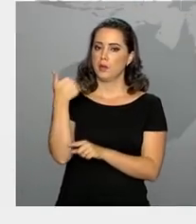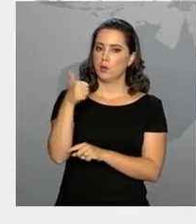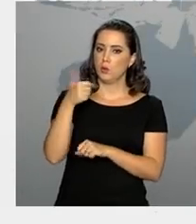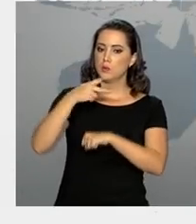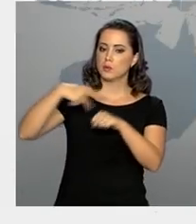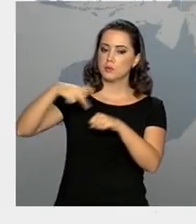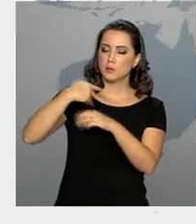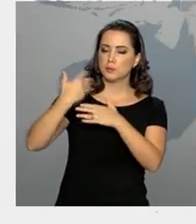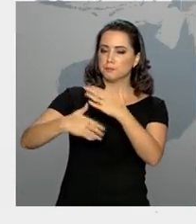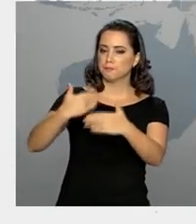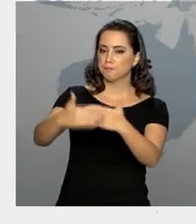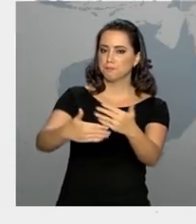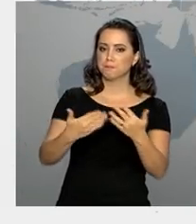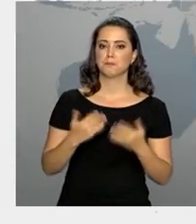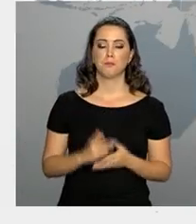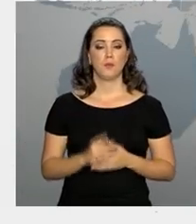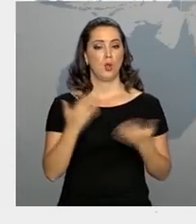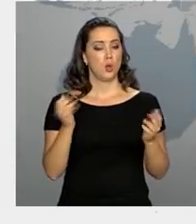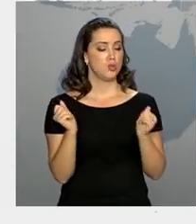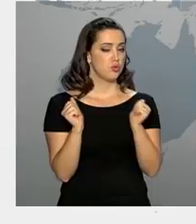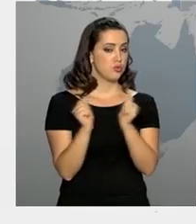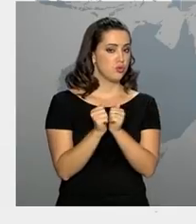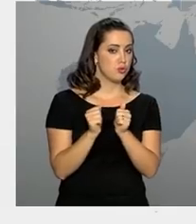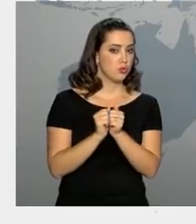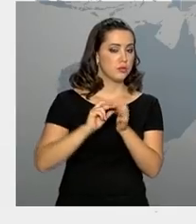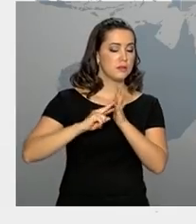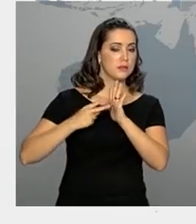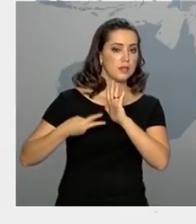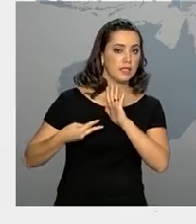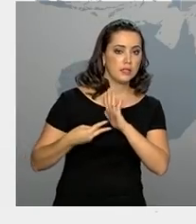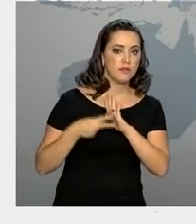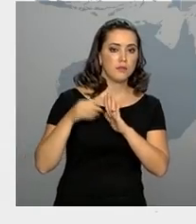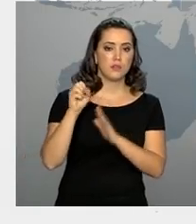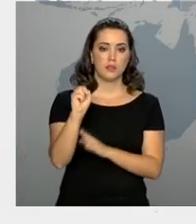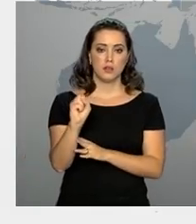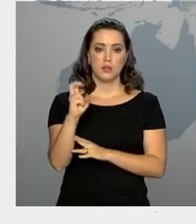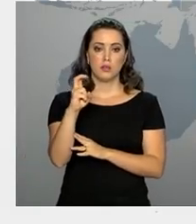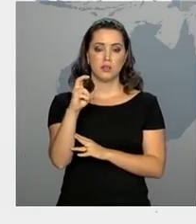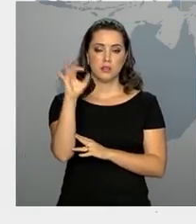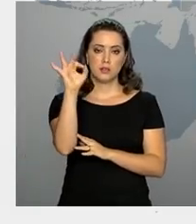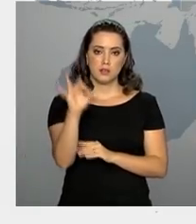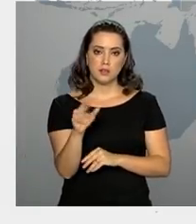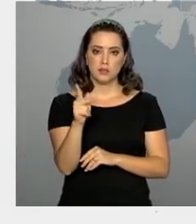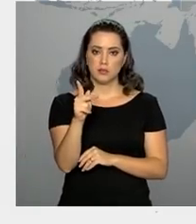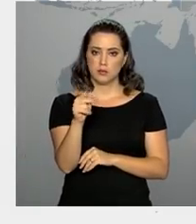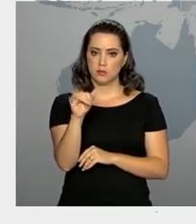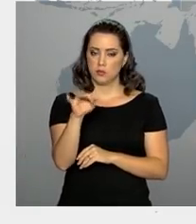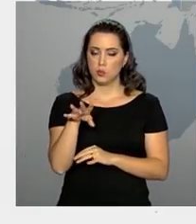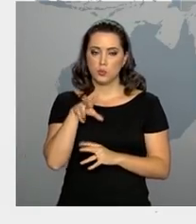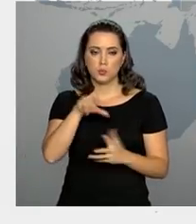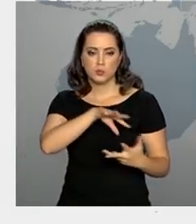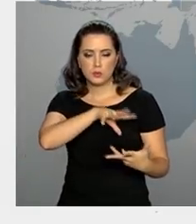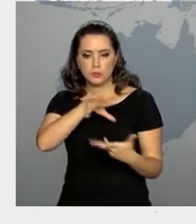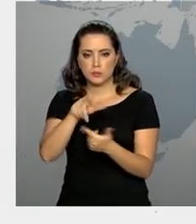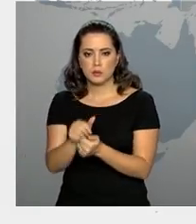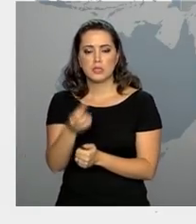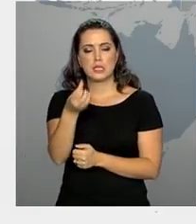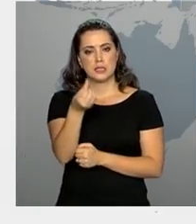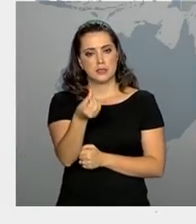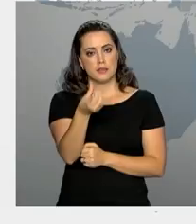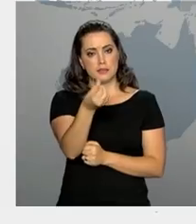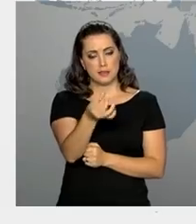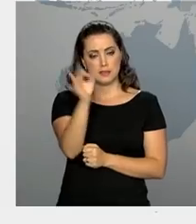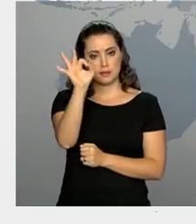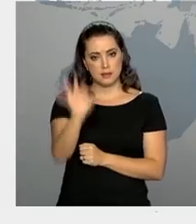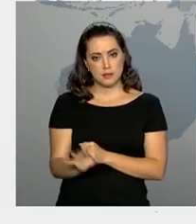nações em desenvolvimento. Juntos, eles representam 85% do PIB de todo o mundo e 66